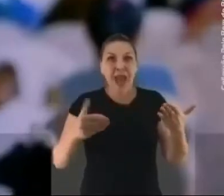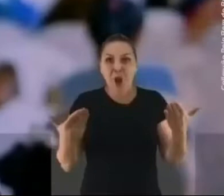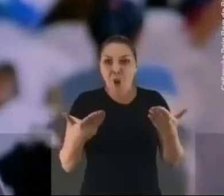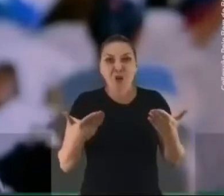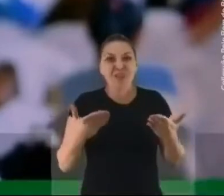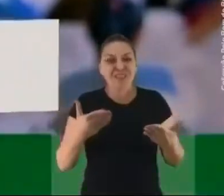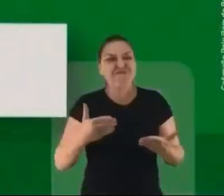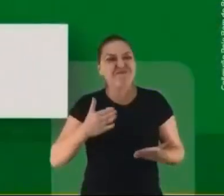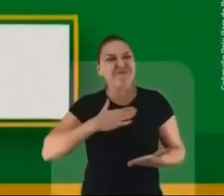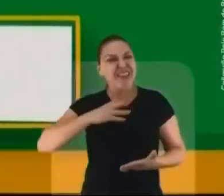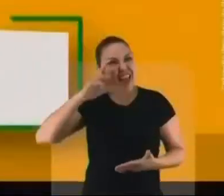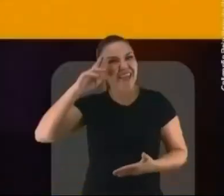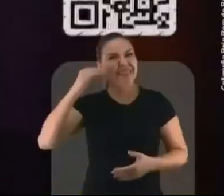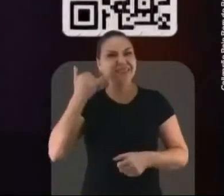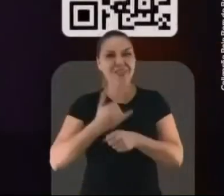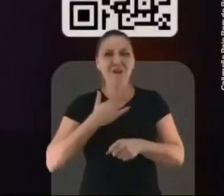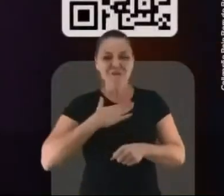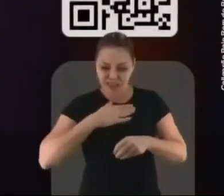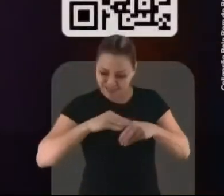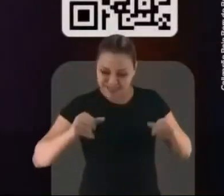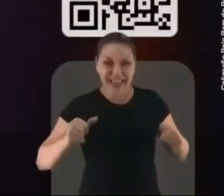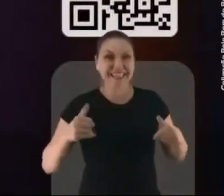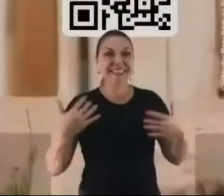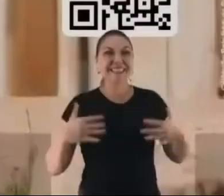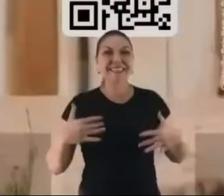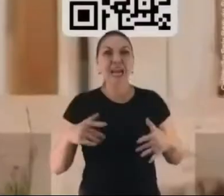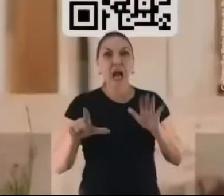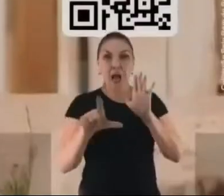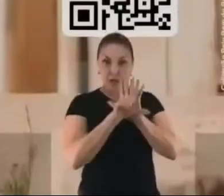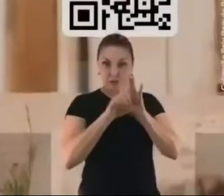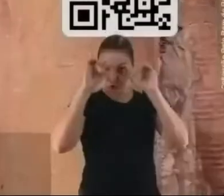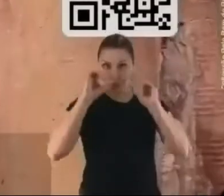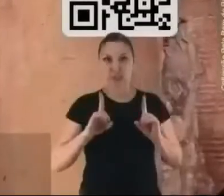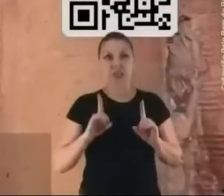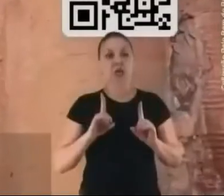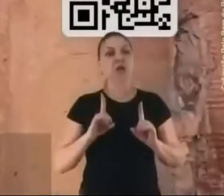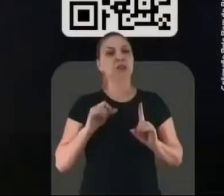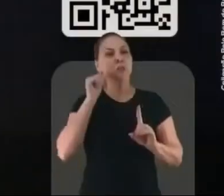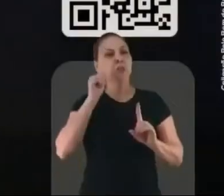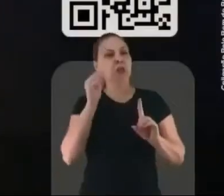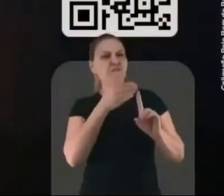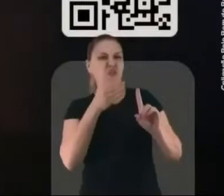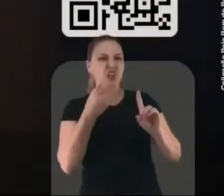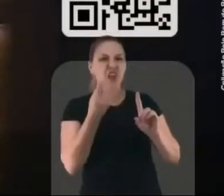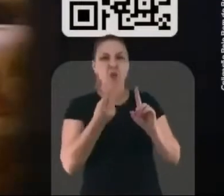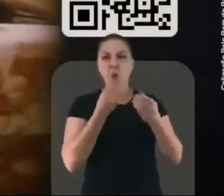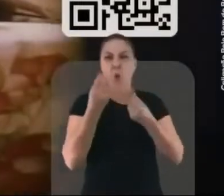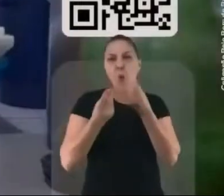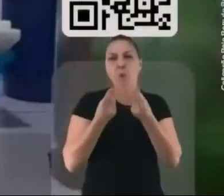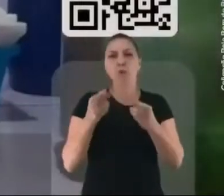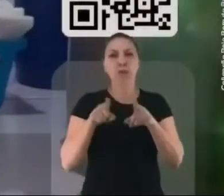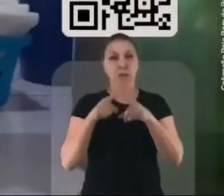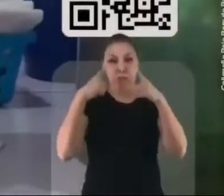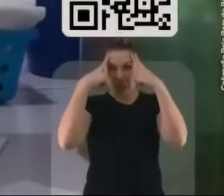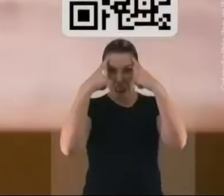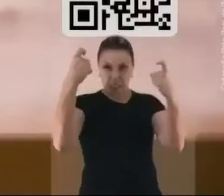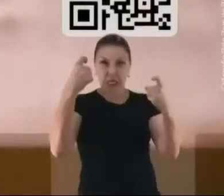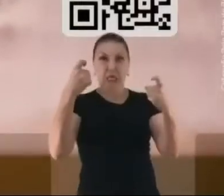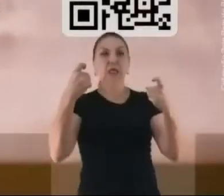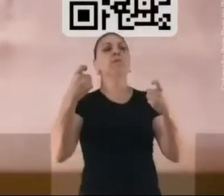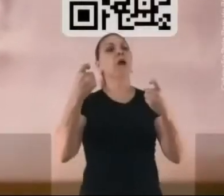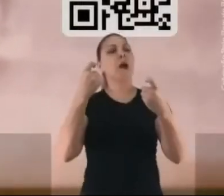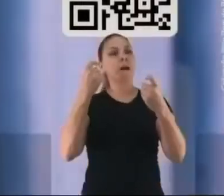Hoje eu sou a proprietária, né. A lei que garante a dignidade das vítimas de violência e a lei que torna crime à